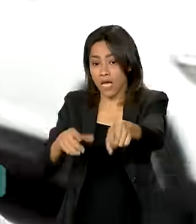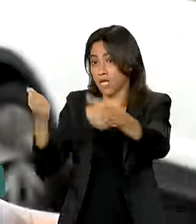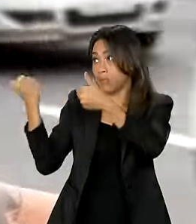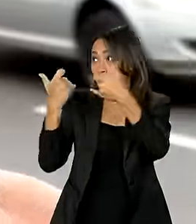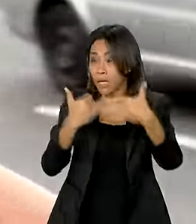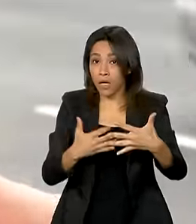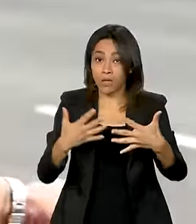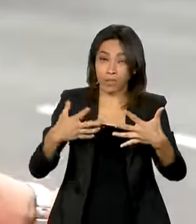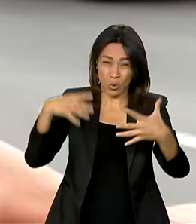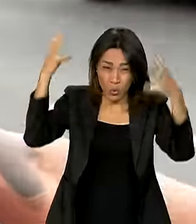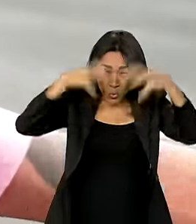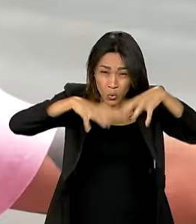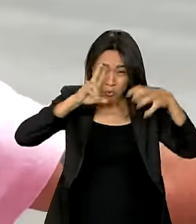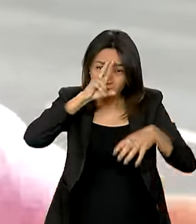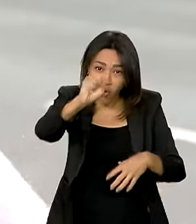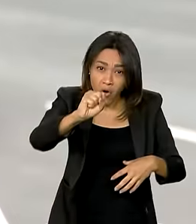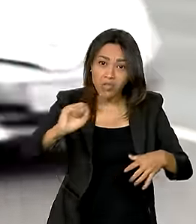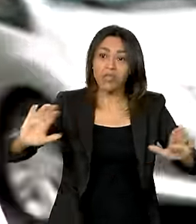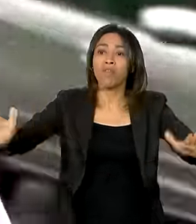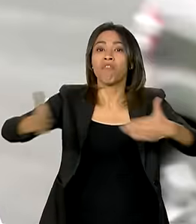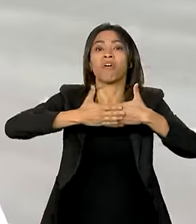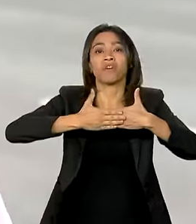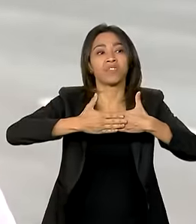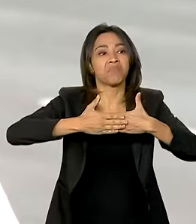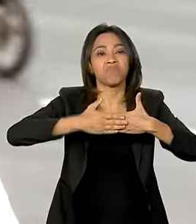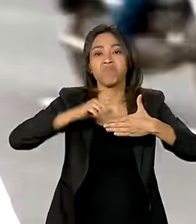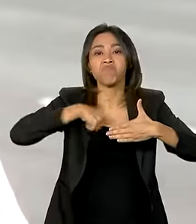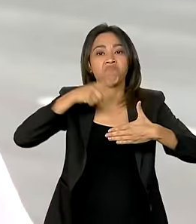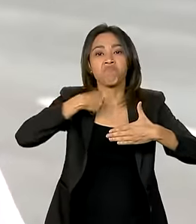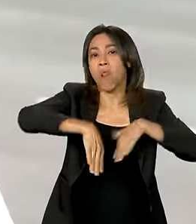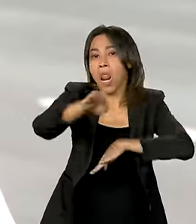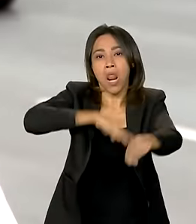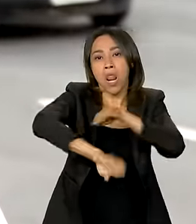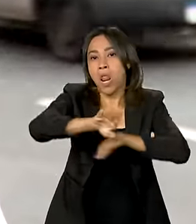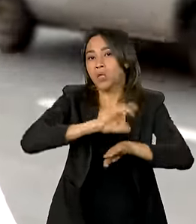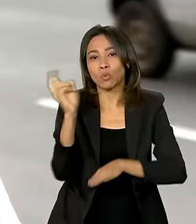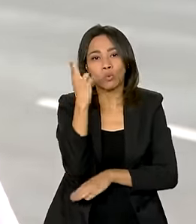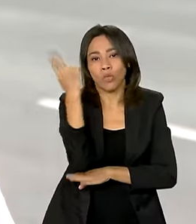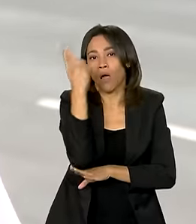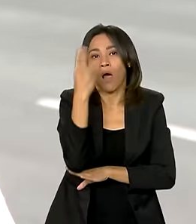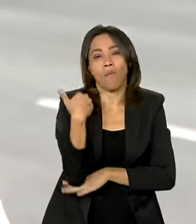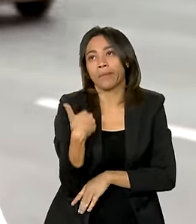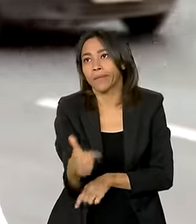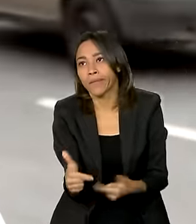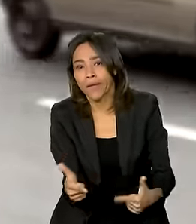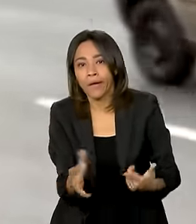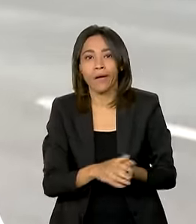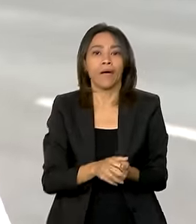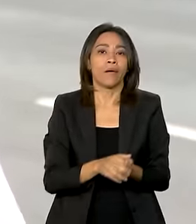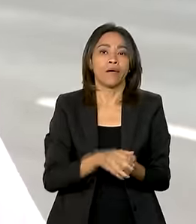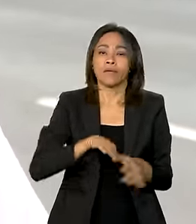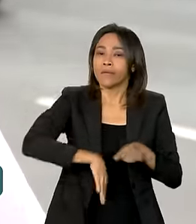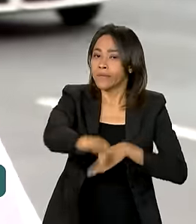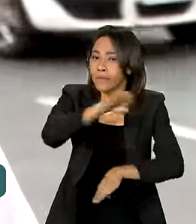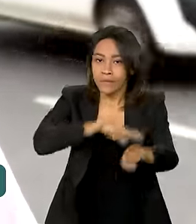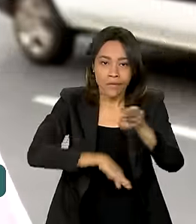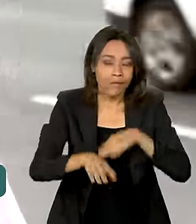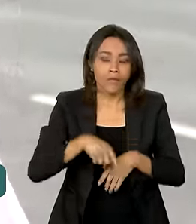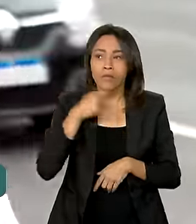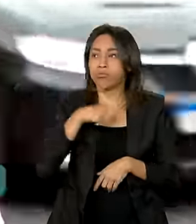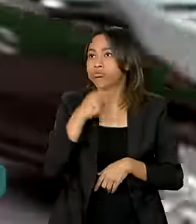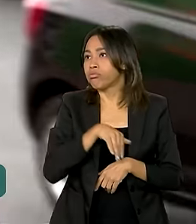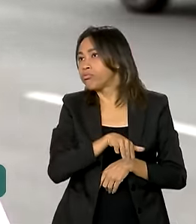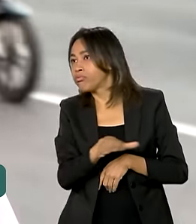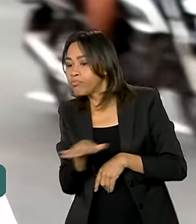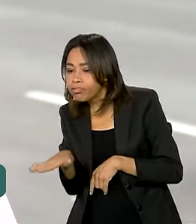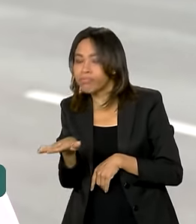fecha o trânsito, geralmente da avenida toda. É onde a gente também não consegue trabalhar, Não passa carro, não dá para estacionar. A